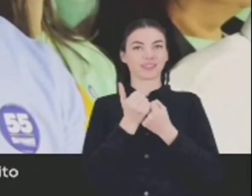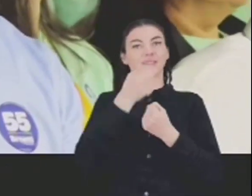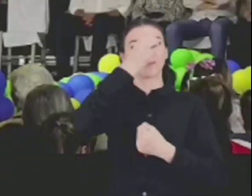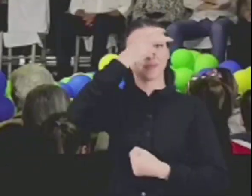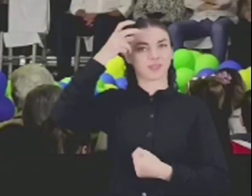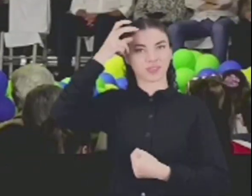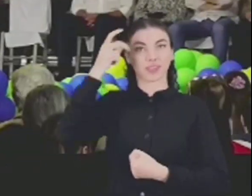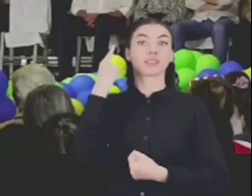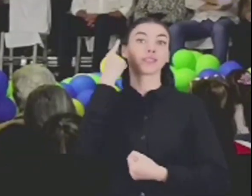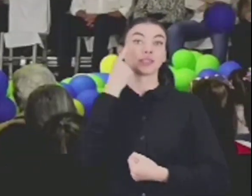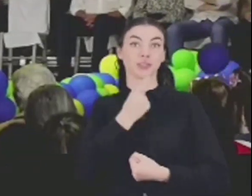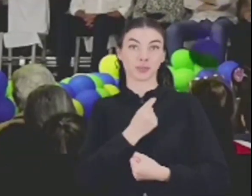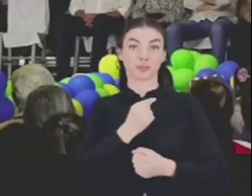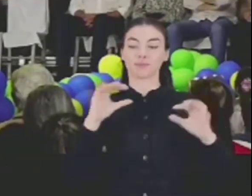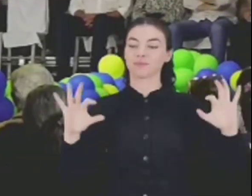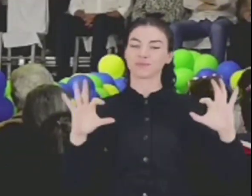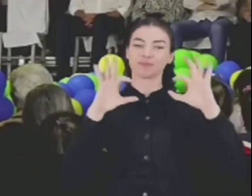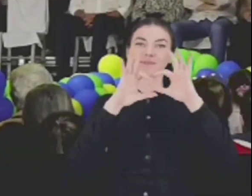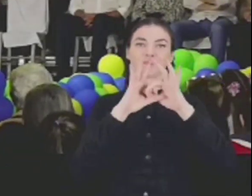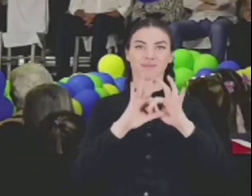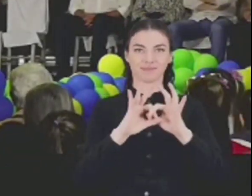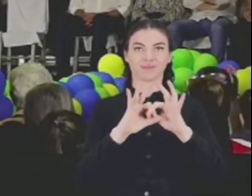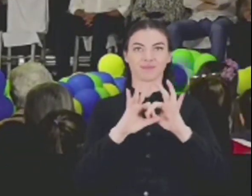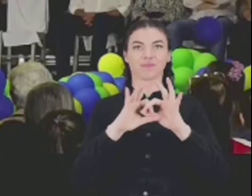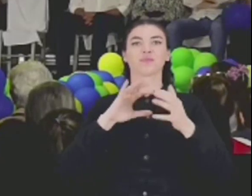-prefeito, Jean Emiliano.